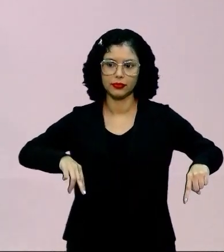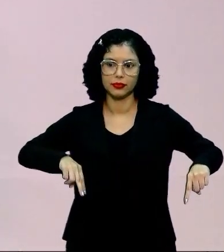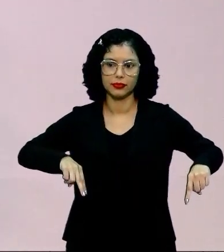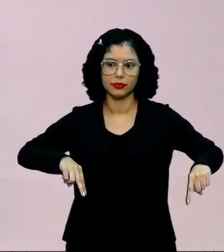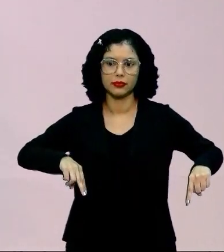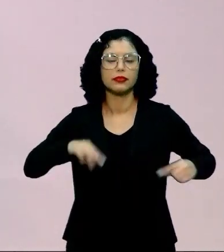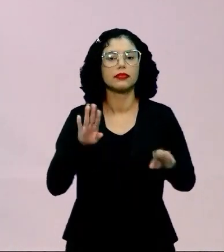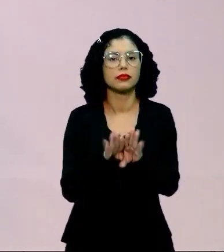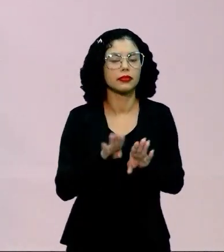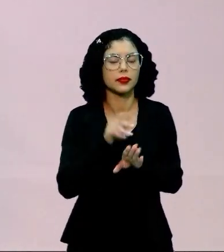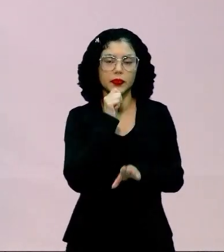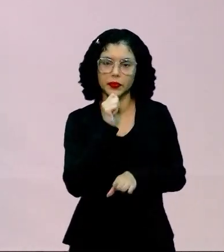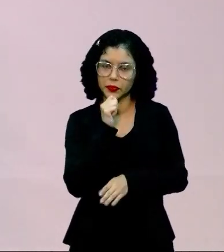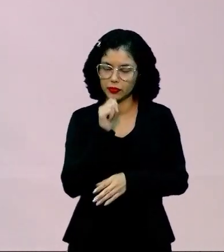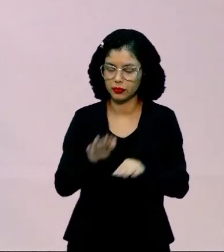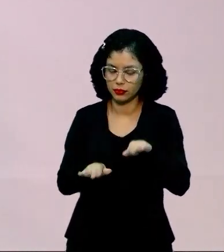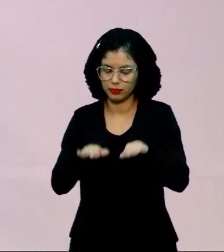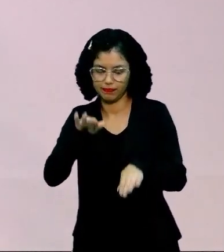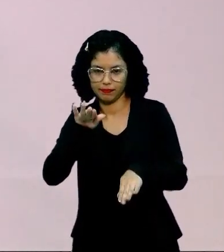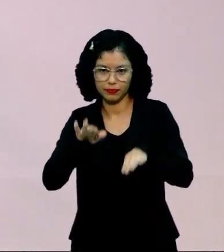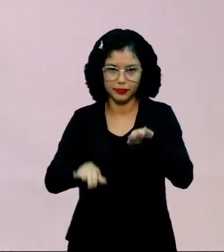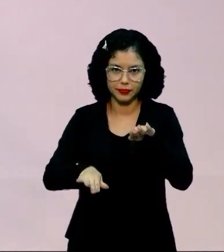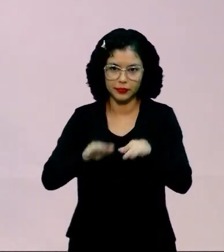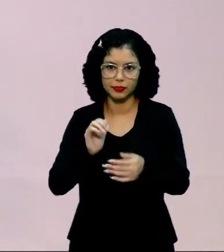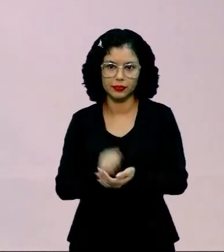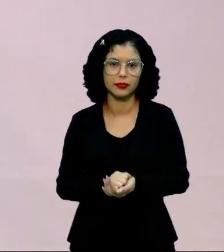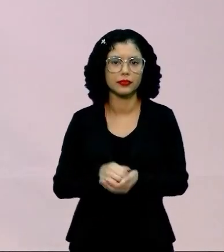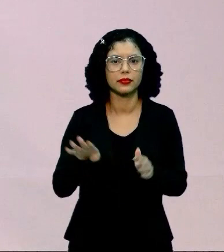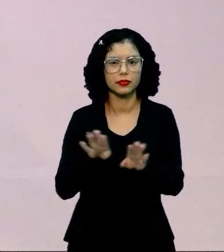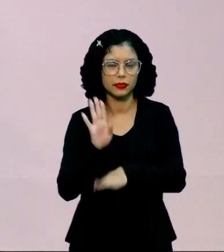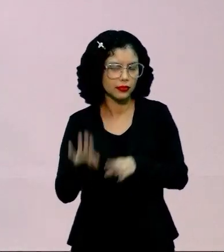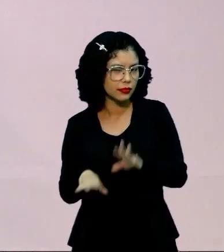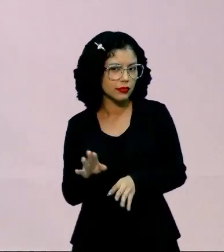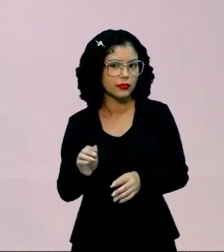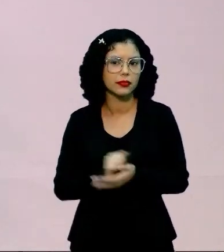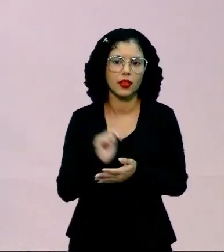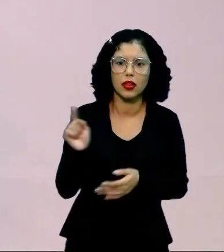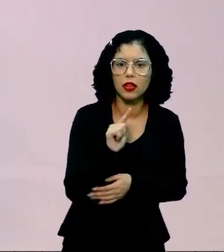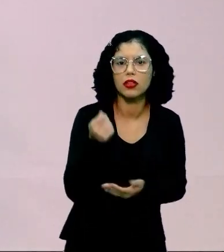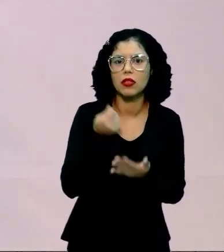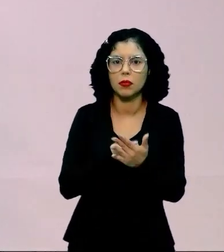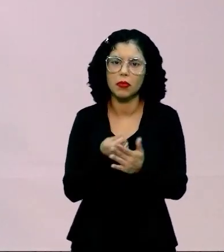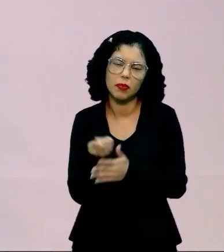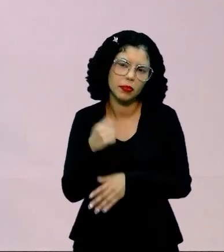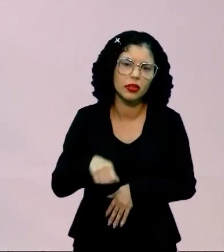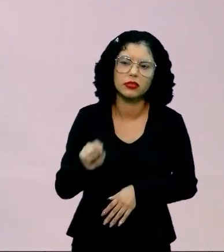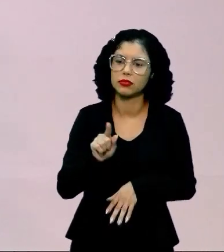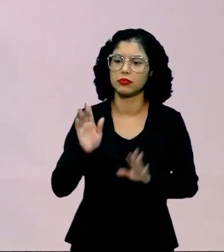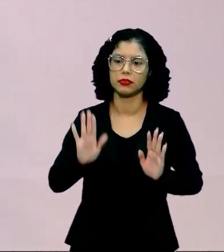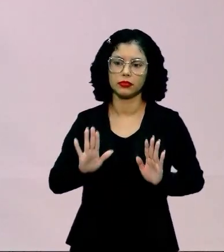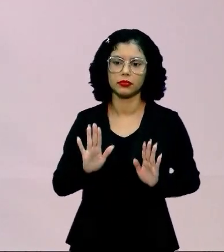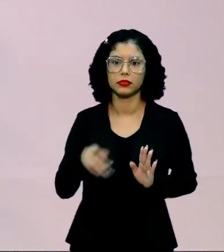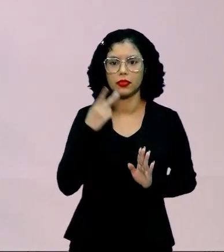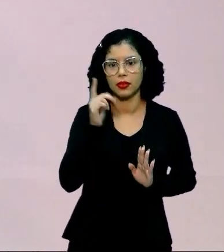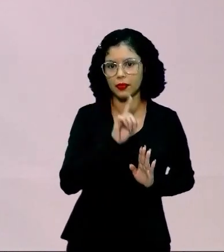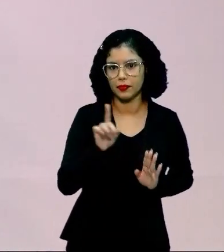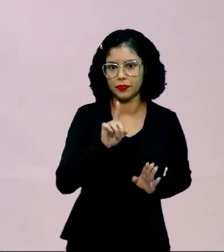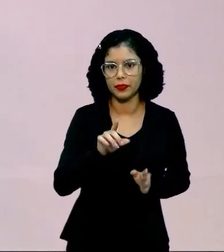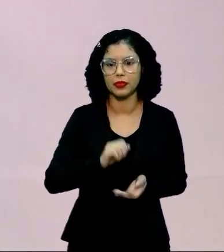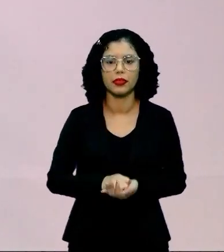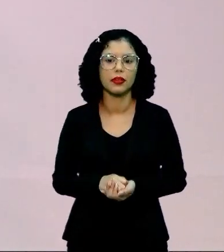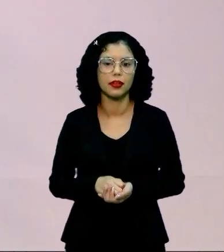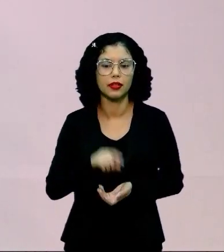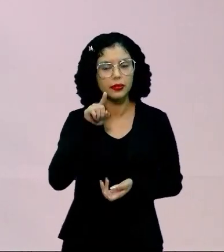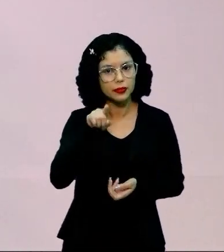ele tem essa inclinação ao não esforço, tá bom? Não vou comentar mais, vou